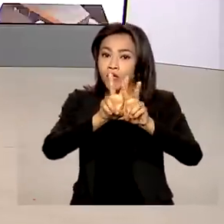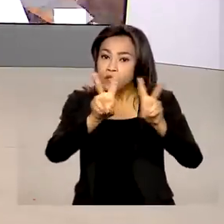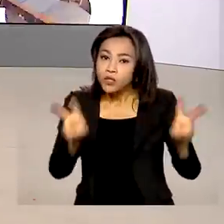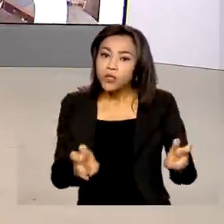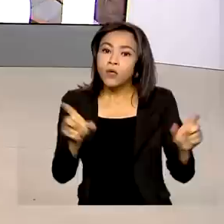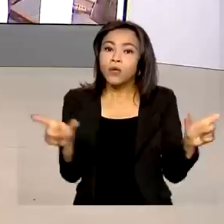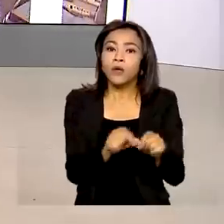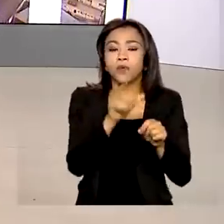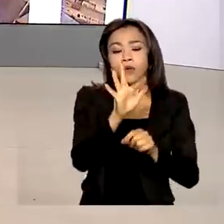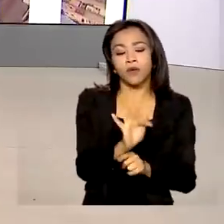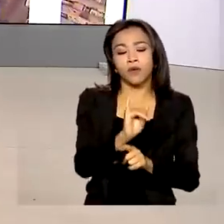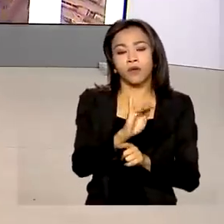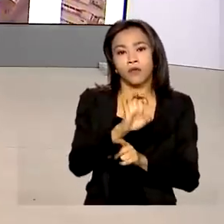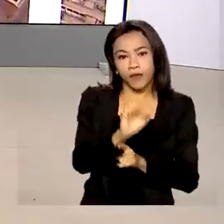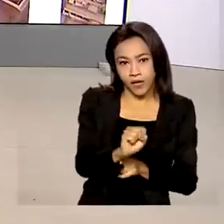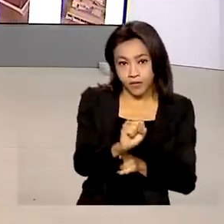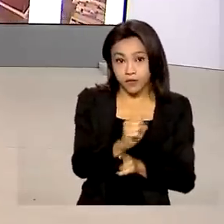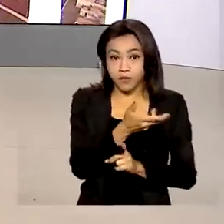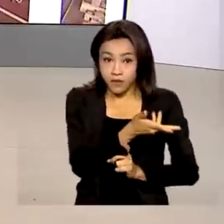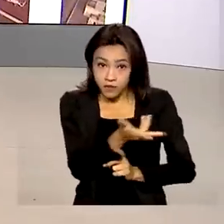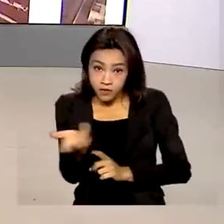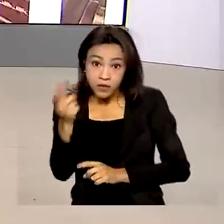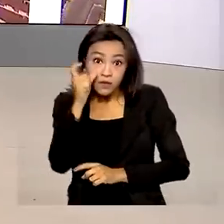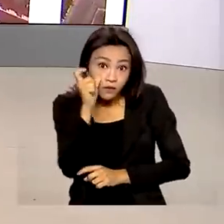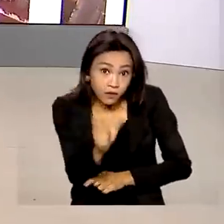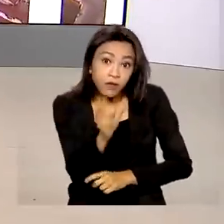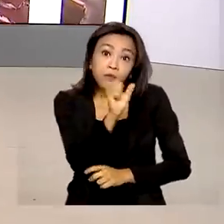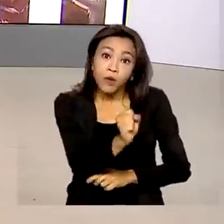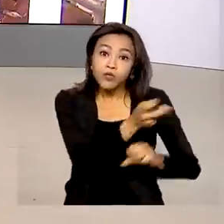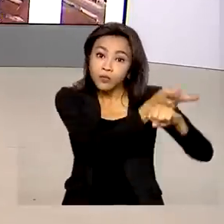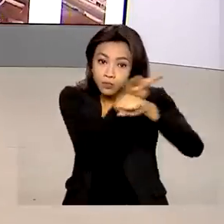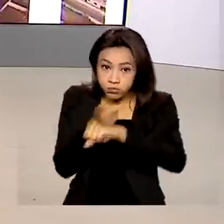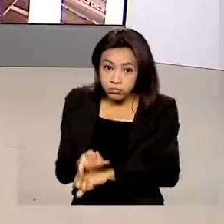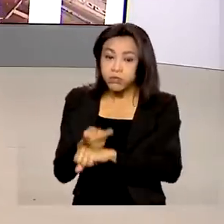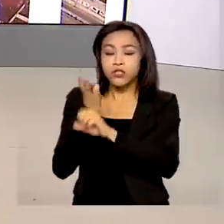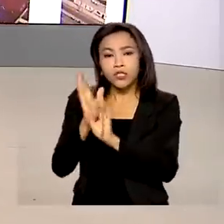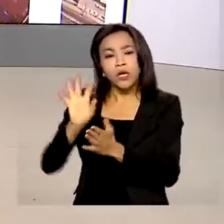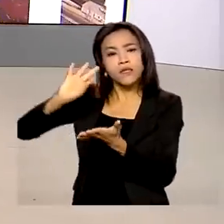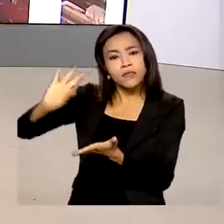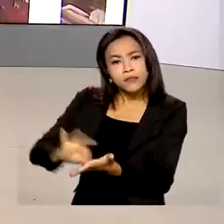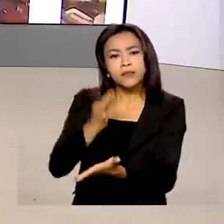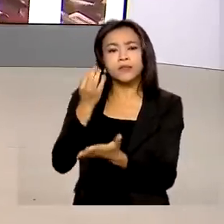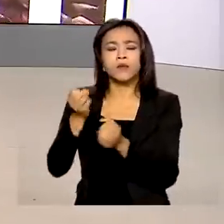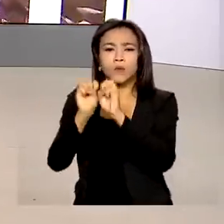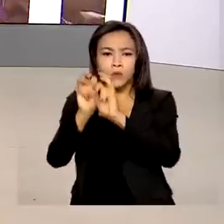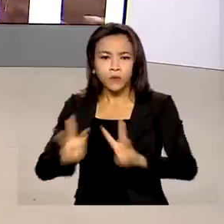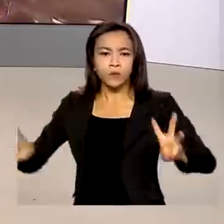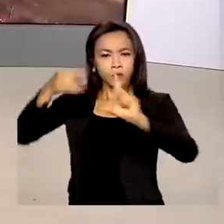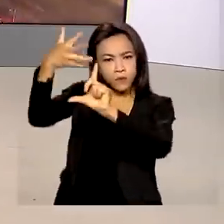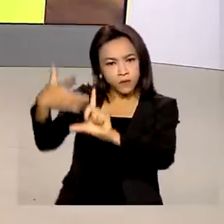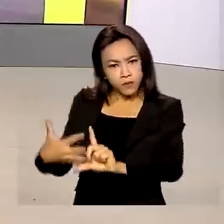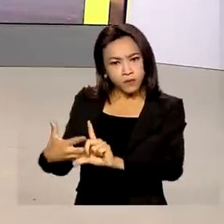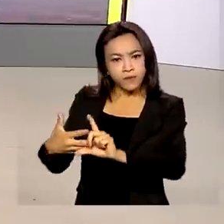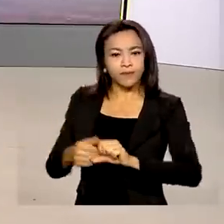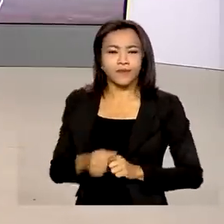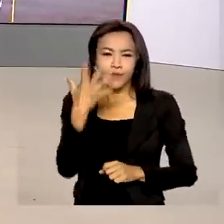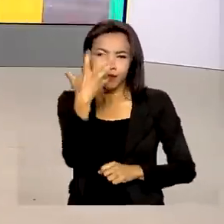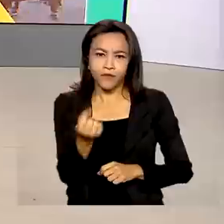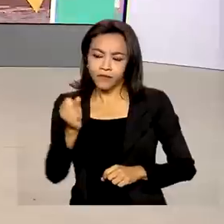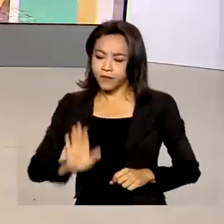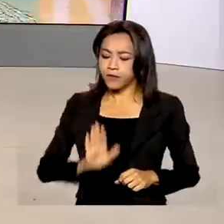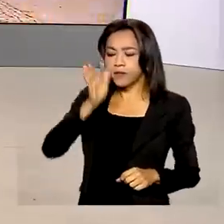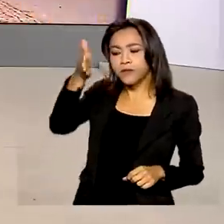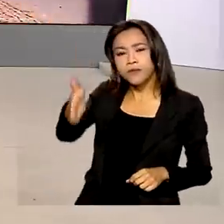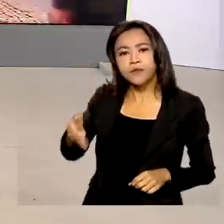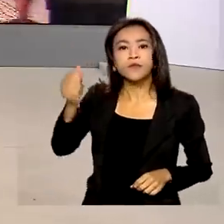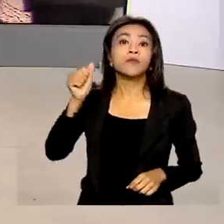de Financiamento Estudantil. Os interessados podem conferir e já fazer a inscrição no site oficial do programa. Vamos ao vivo